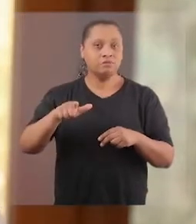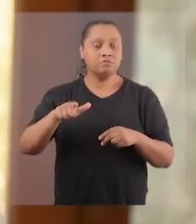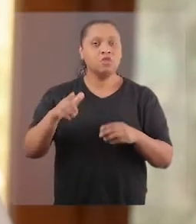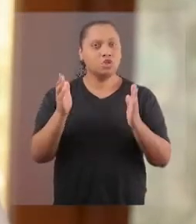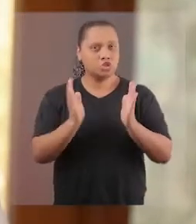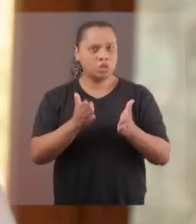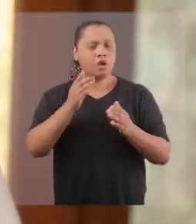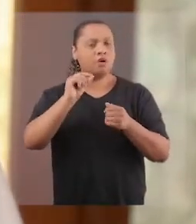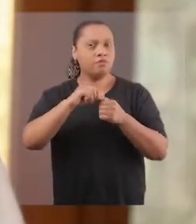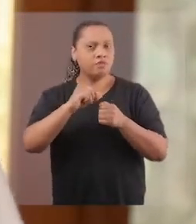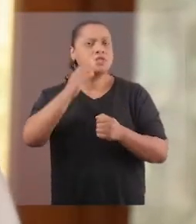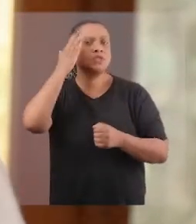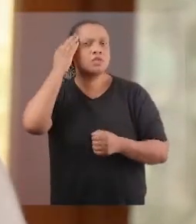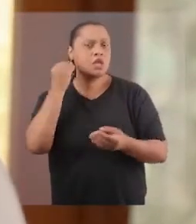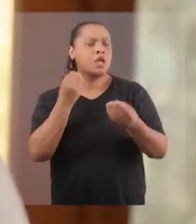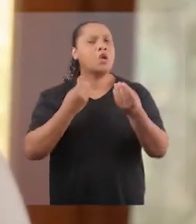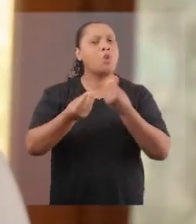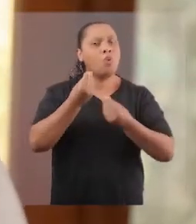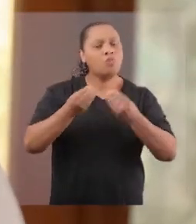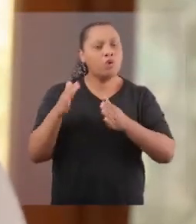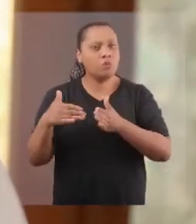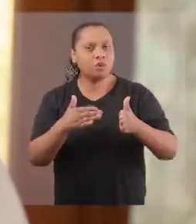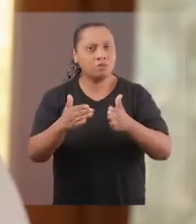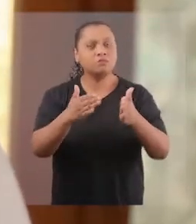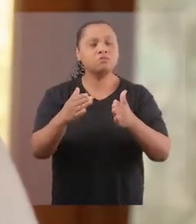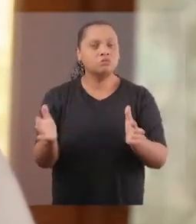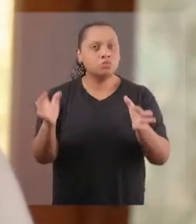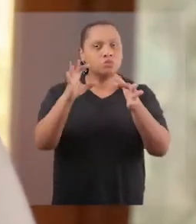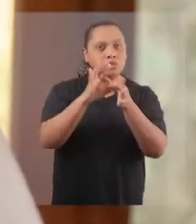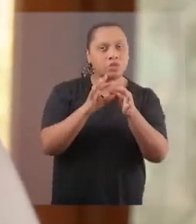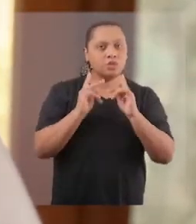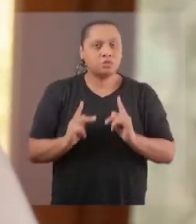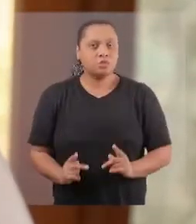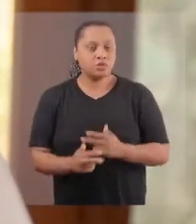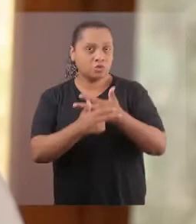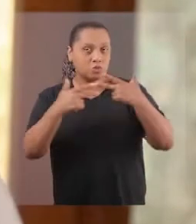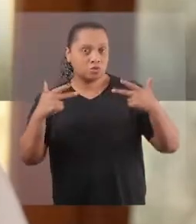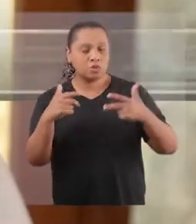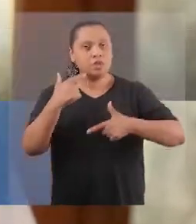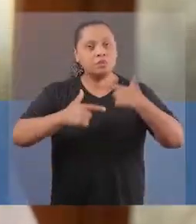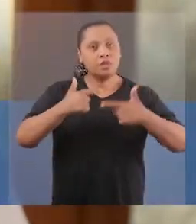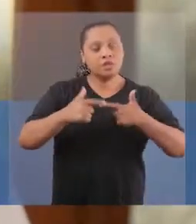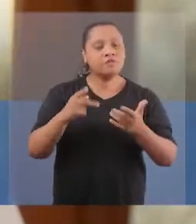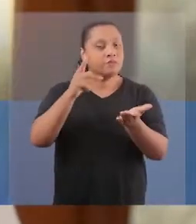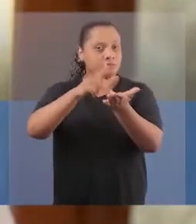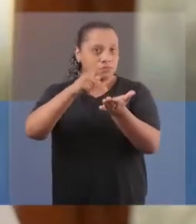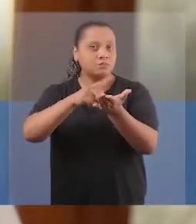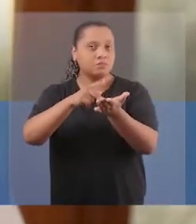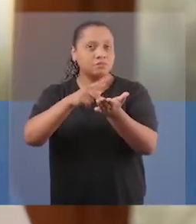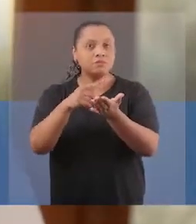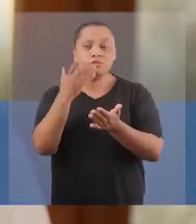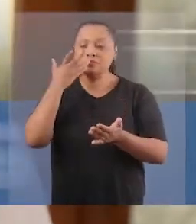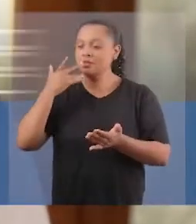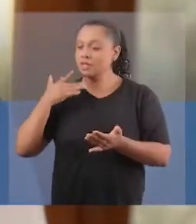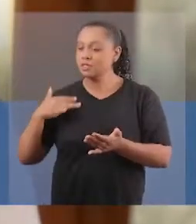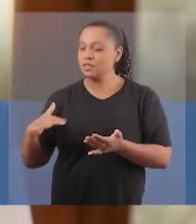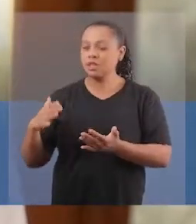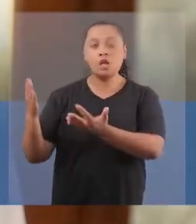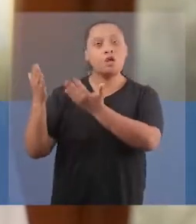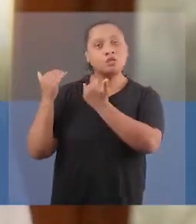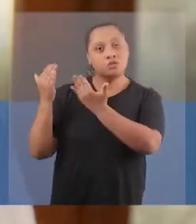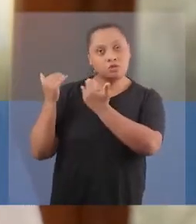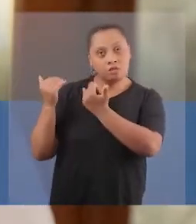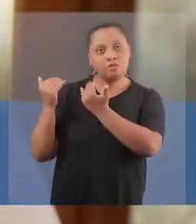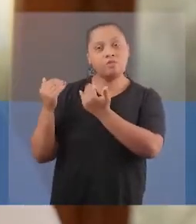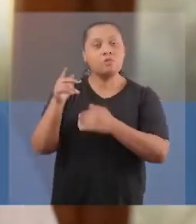isso que eu estou aqui de novo. Eu já fiz e sei qual é o caminho. Unir as pessoas e trabalhar de